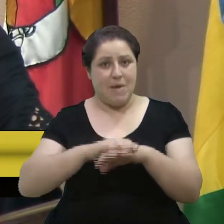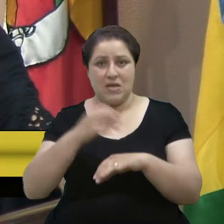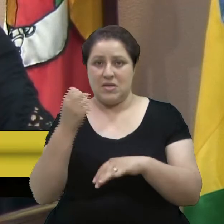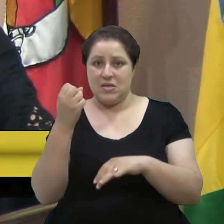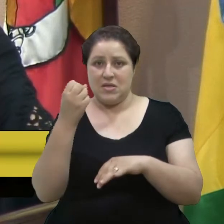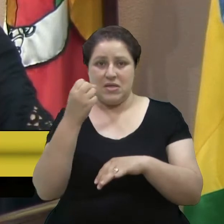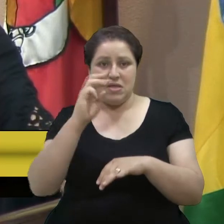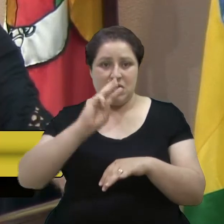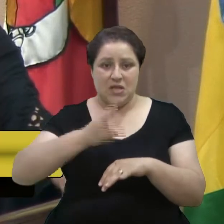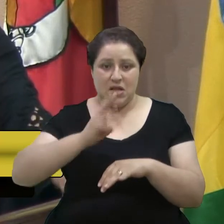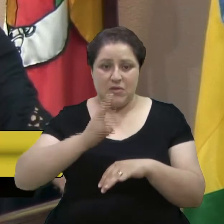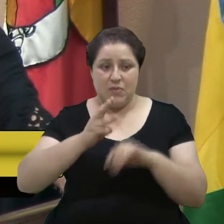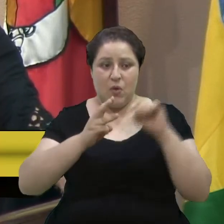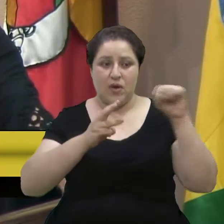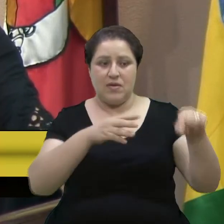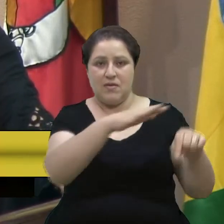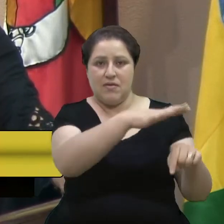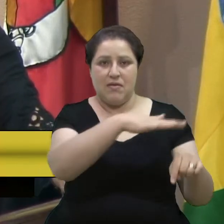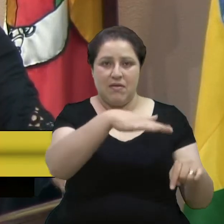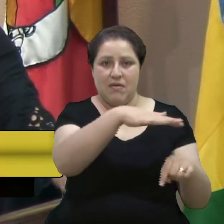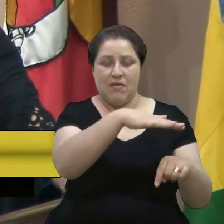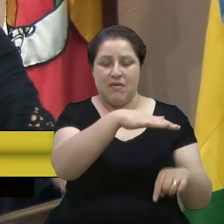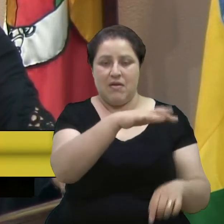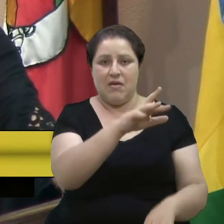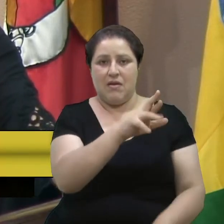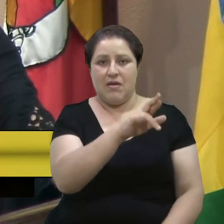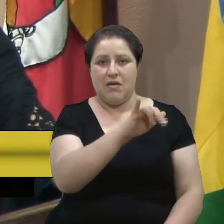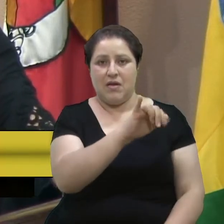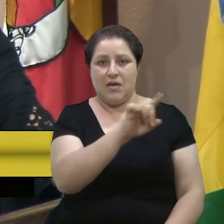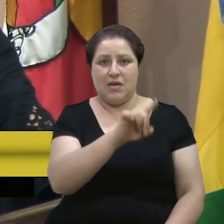votos lá na região do Desvio RISSO.